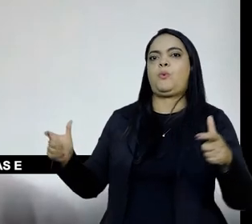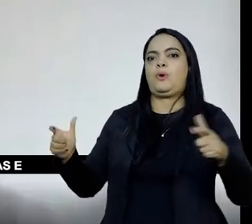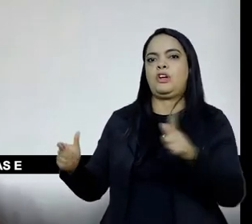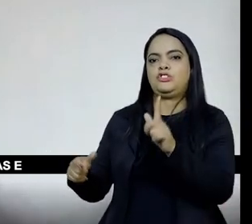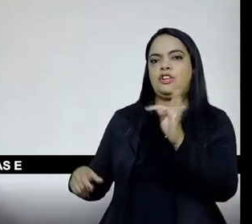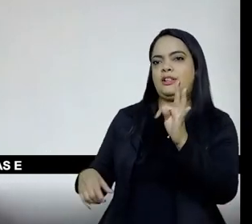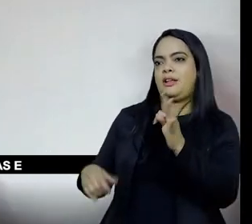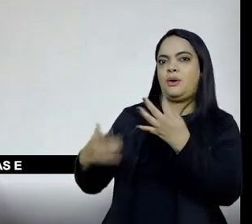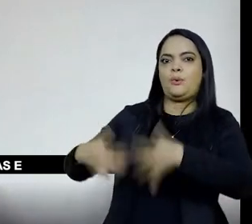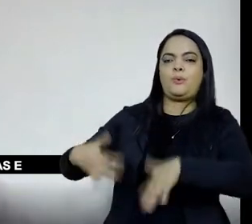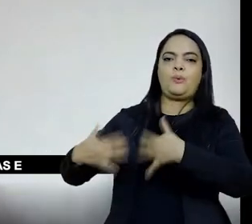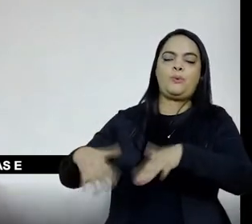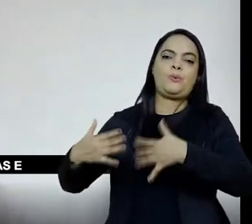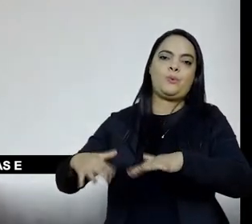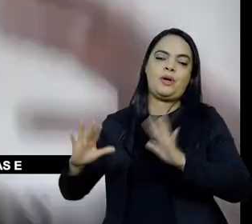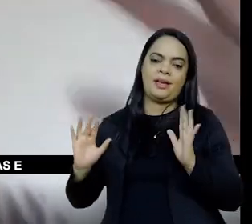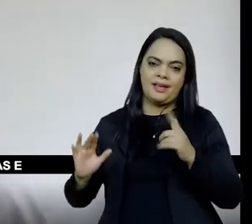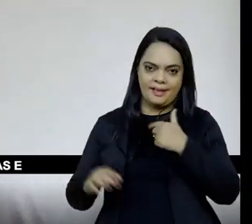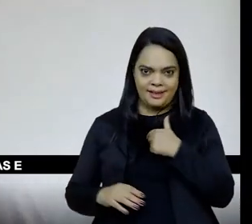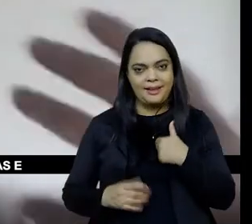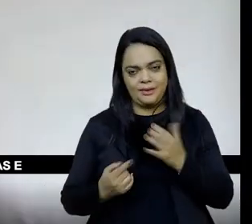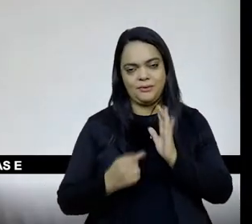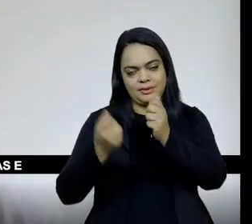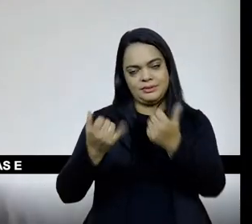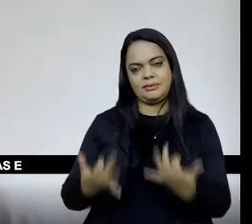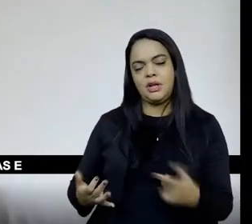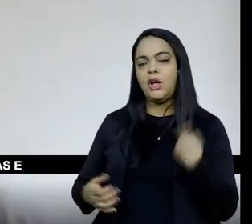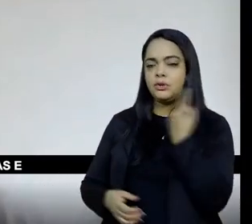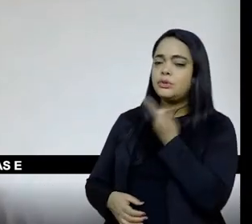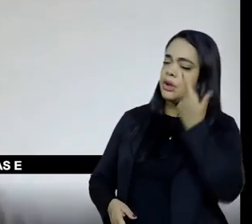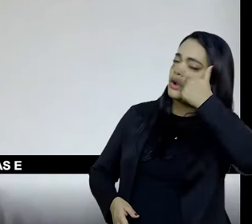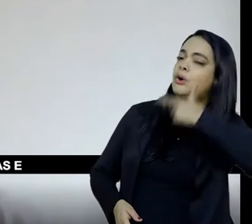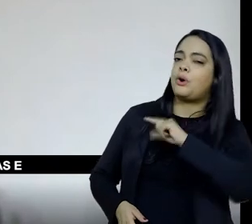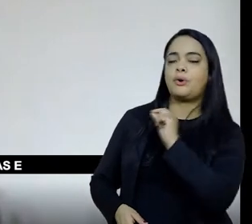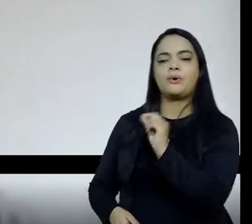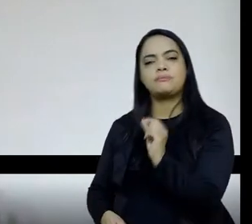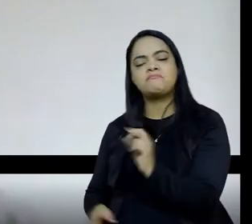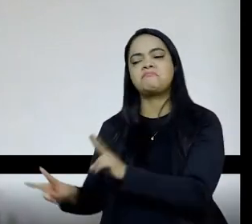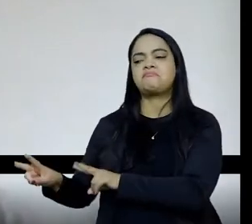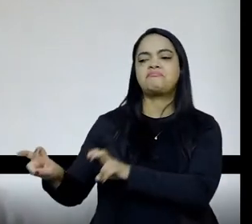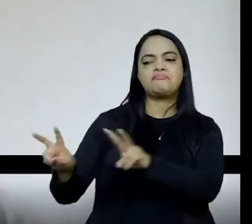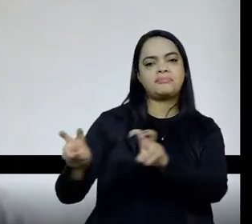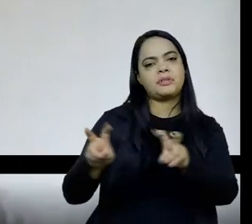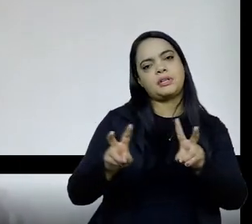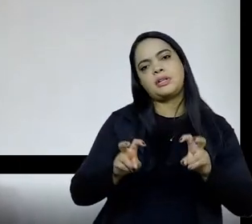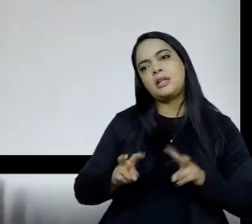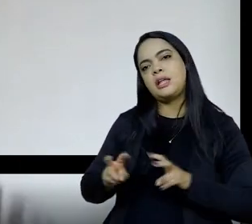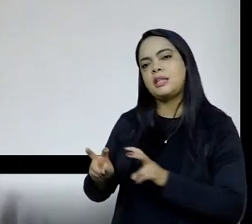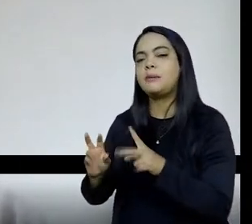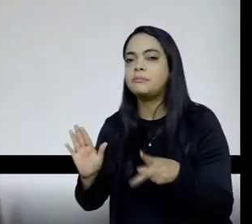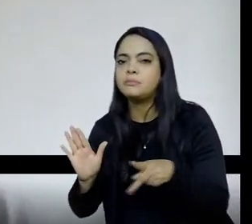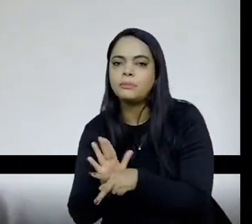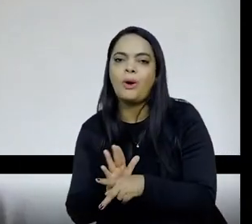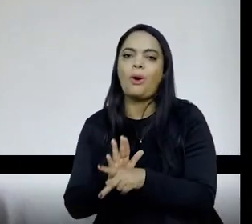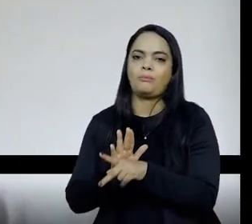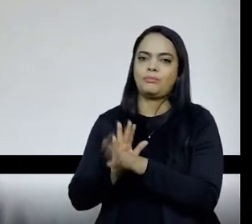gestões, estou exagerando no argumento, ou seja, nós vamos conseguir chegar em temas, em abordagens e questões que 10